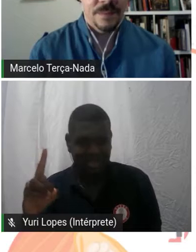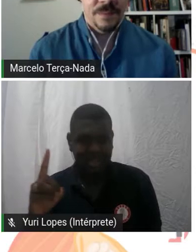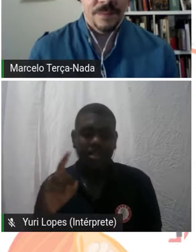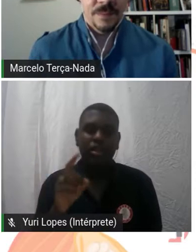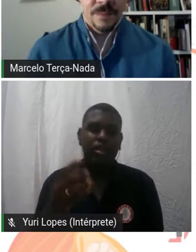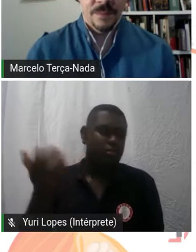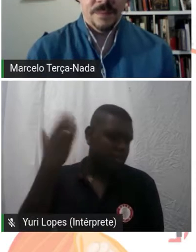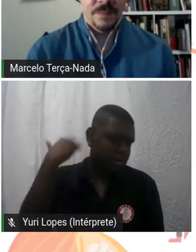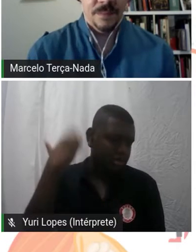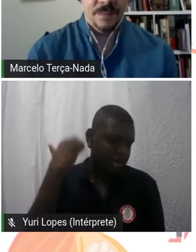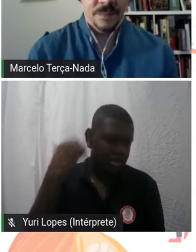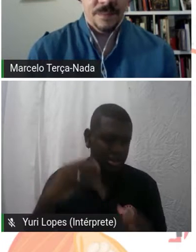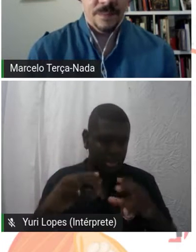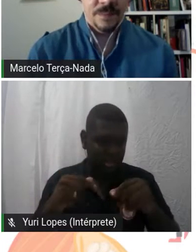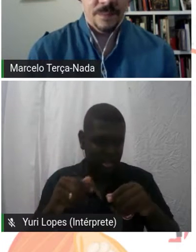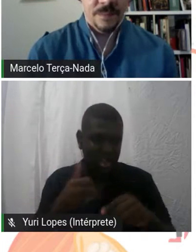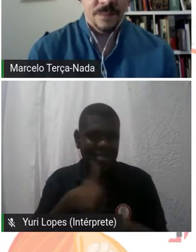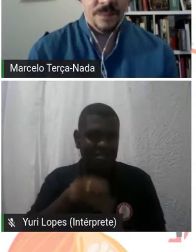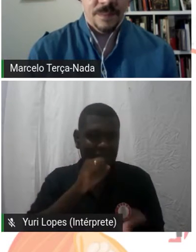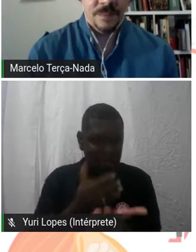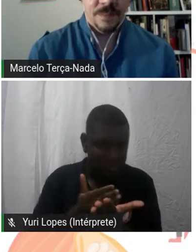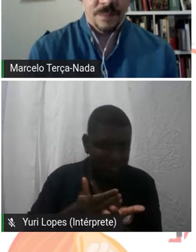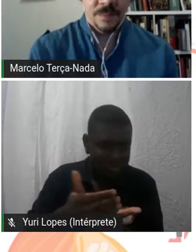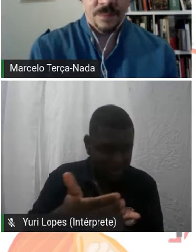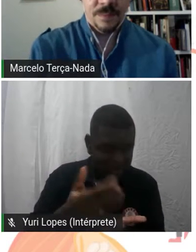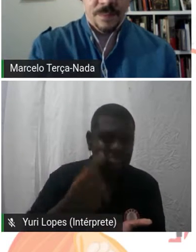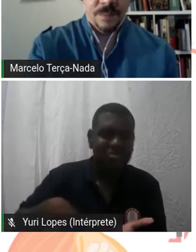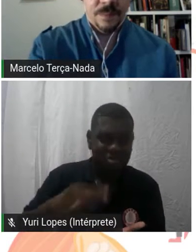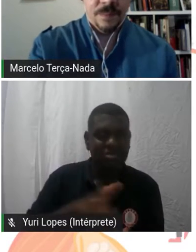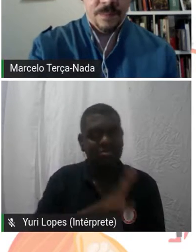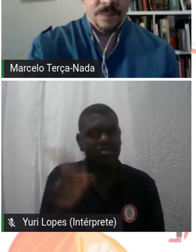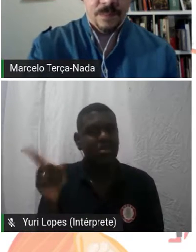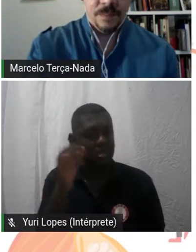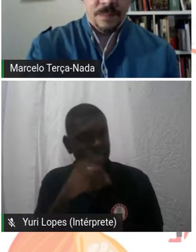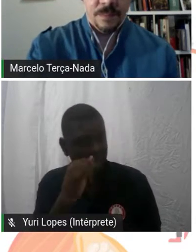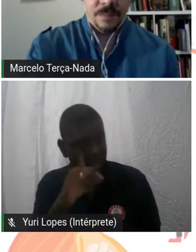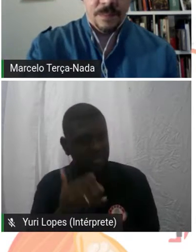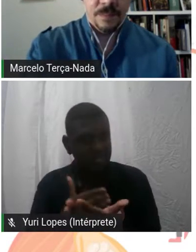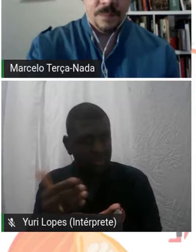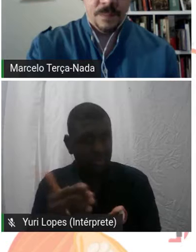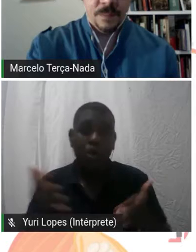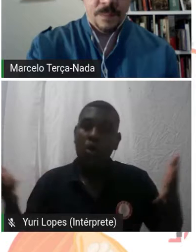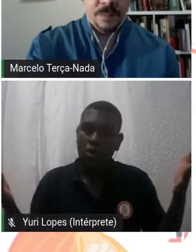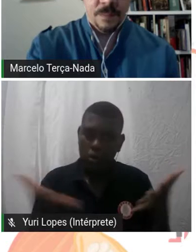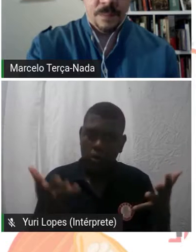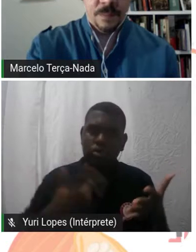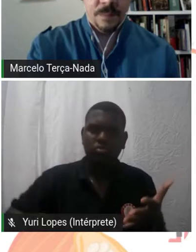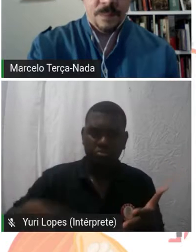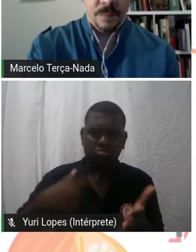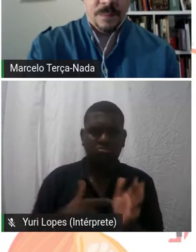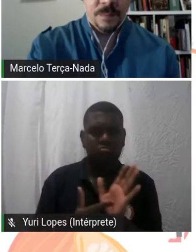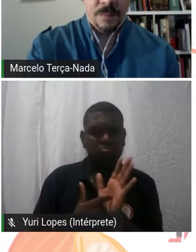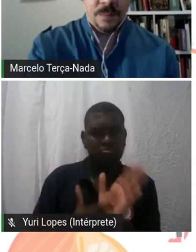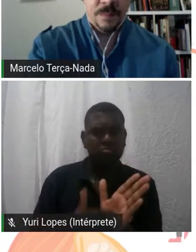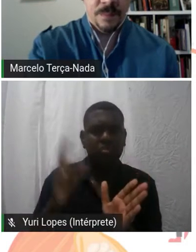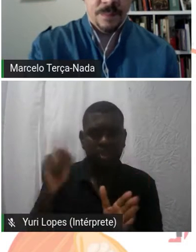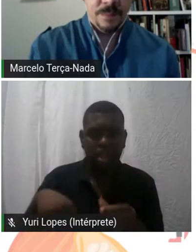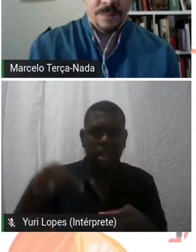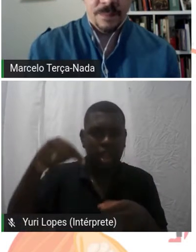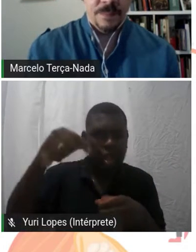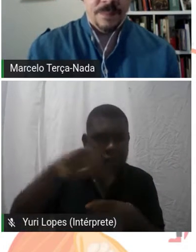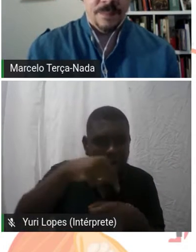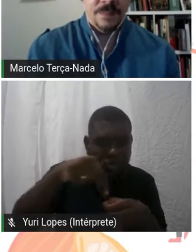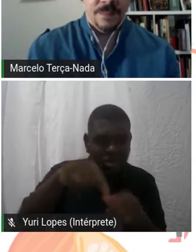Hoje nós representamos a Fortaleza do Umbu e do maracujá da caatinga, que para nós é muito importante. O Slow